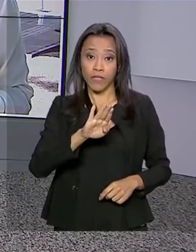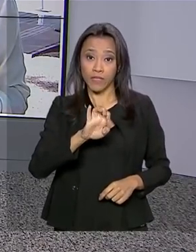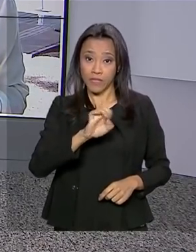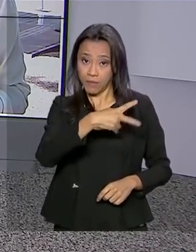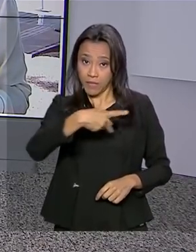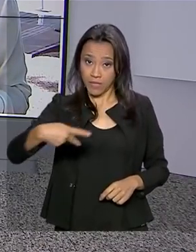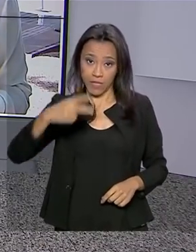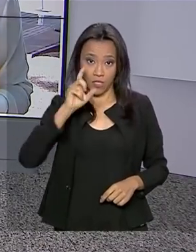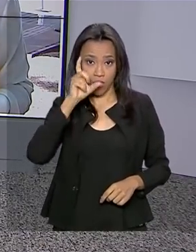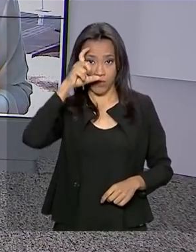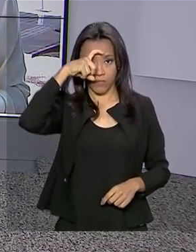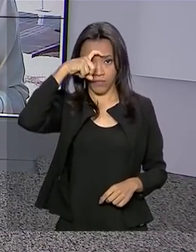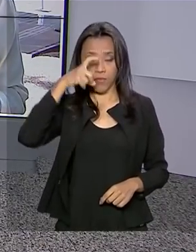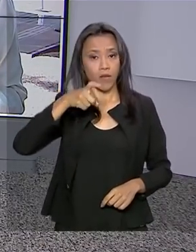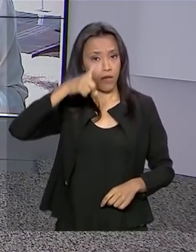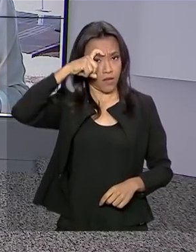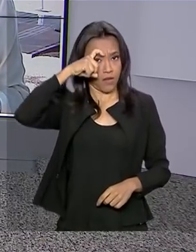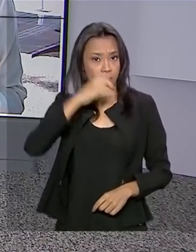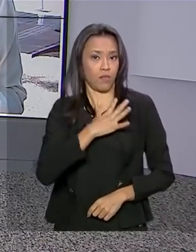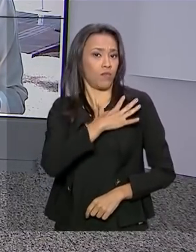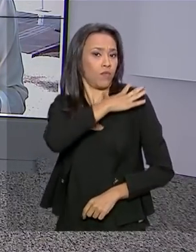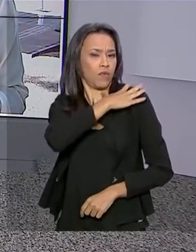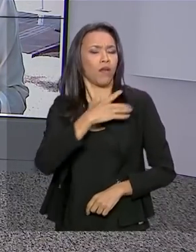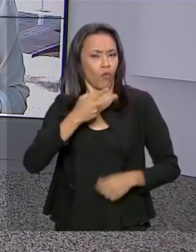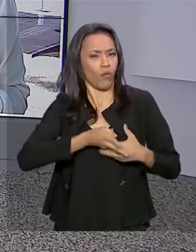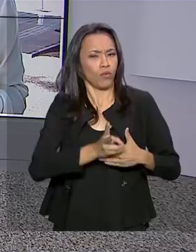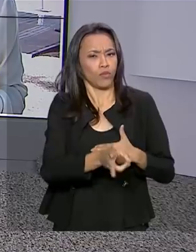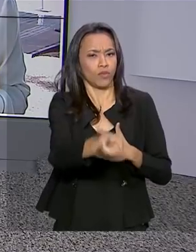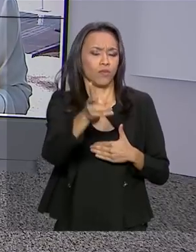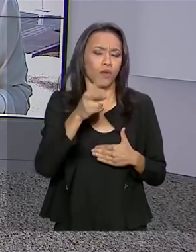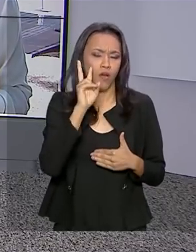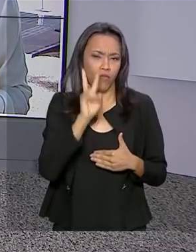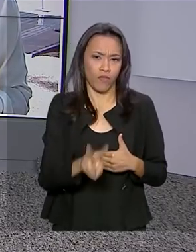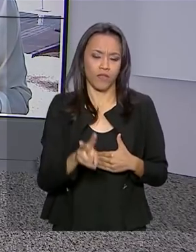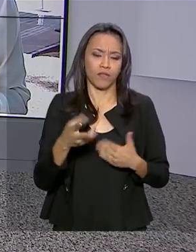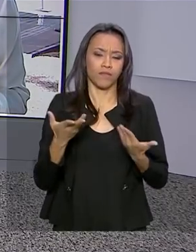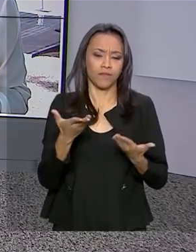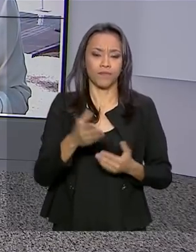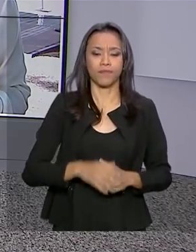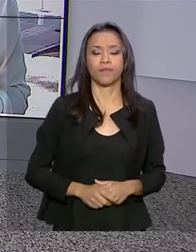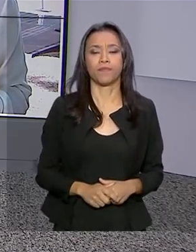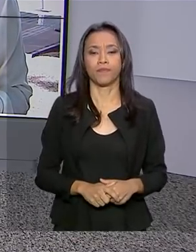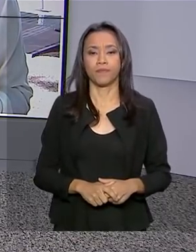república em exercício. Vamos saber as informações do dia com o Daniel Popov. Bom dia, Dani.